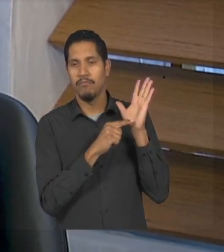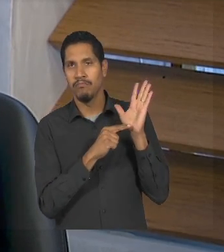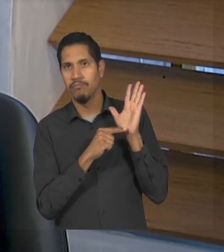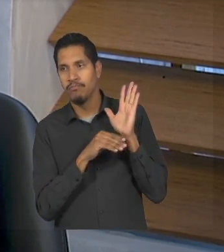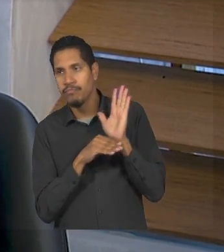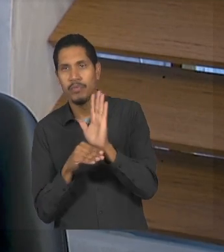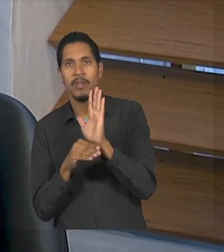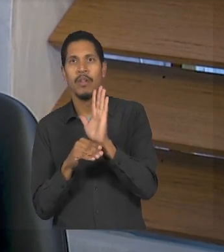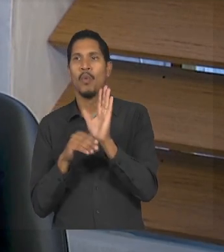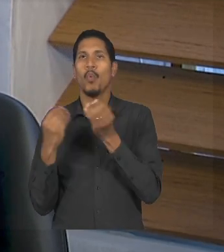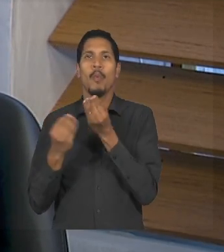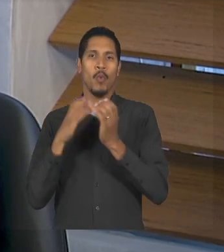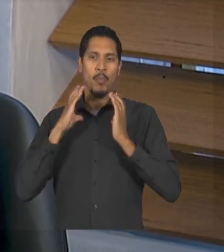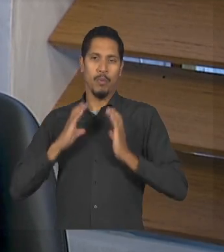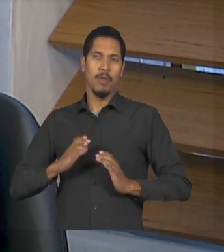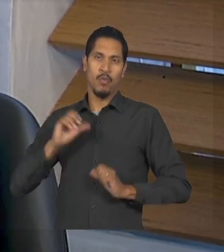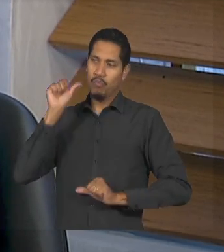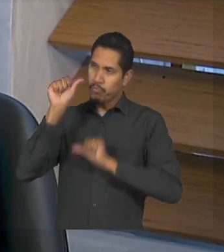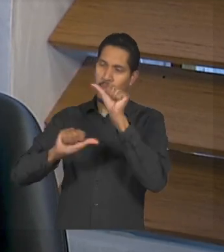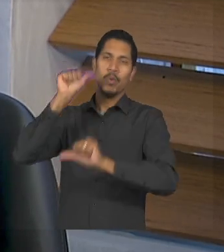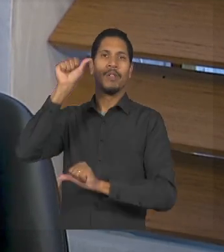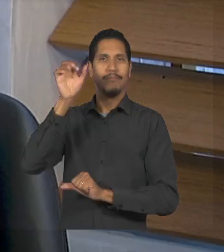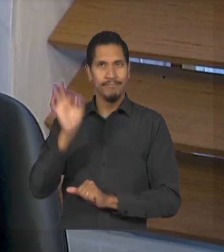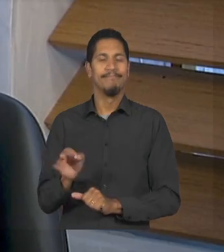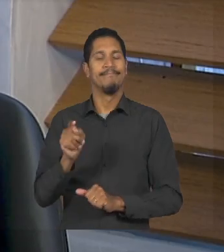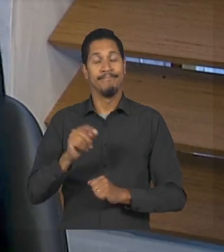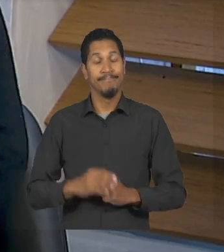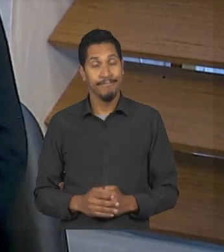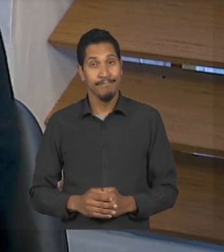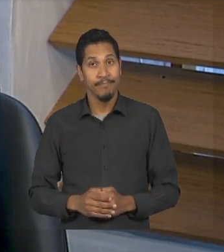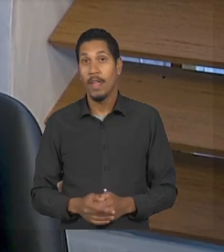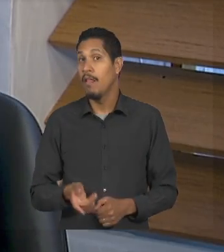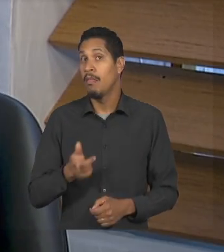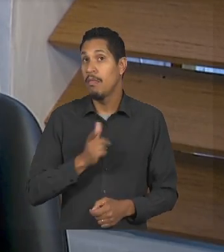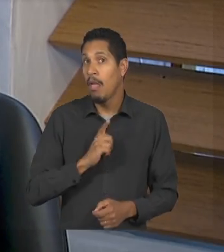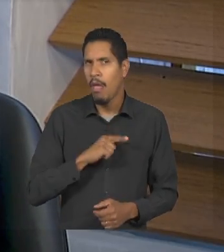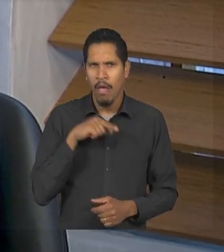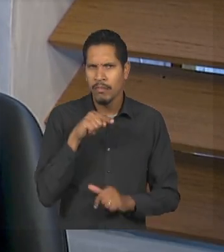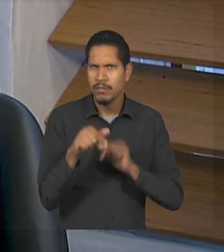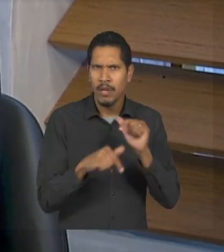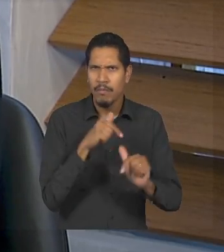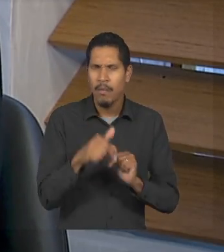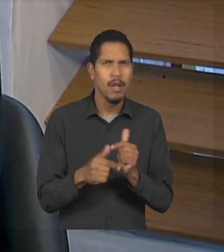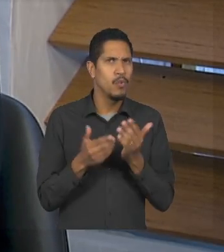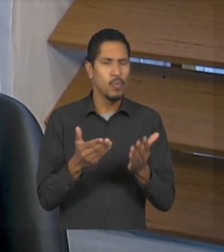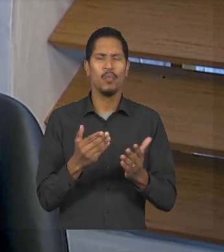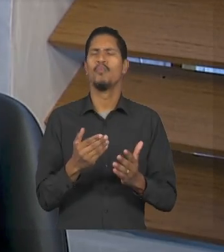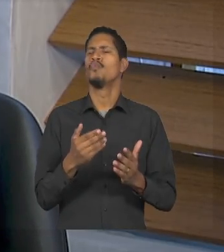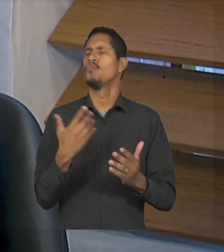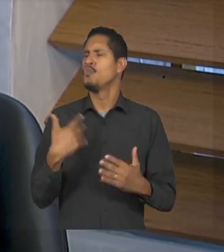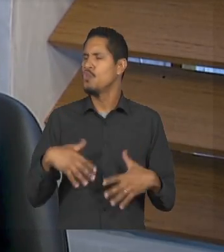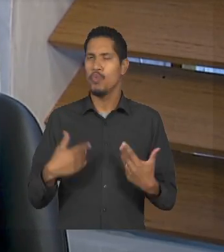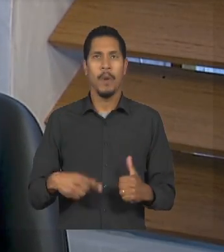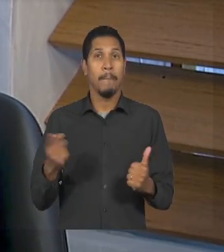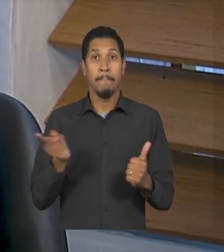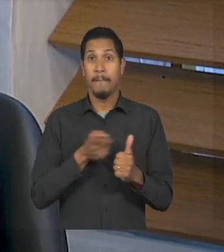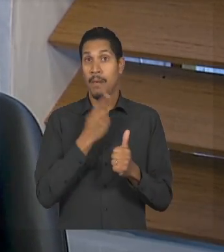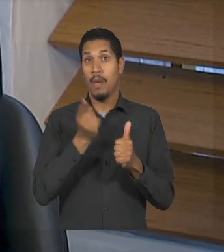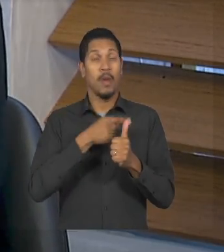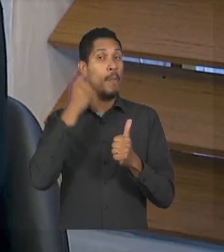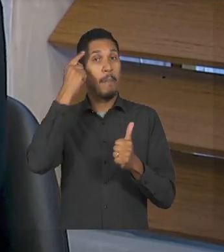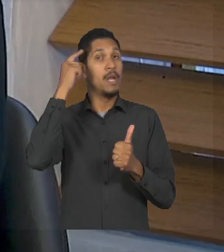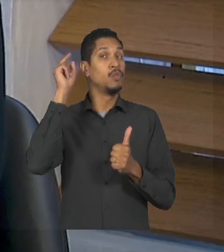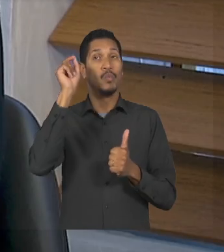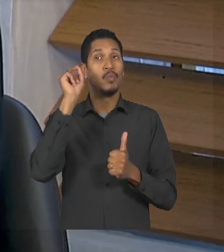comportamentos então desenvolver um trabalho desse a primeira coisa que a gente tem a a mente